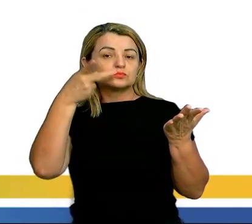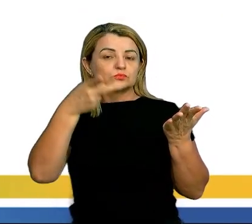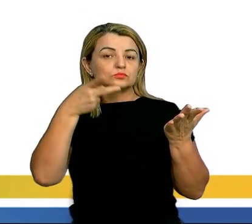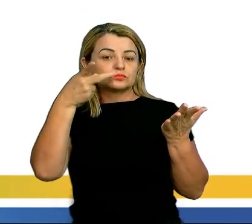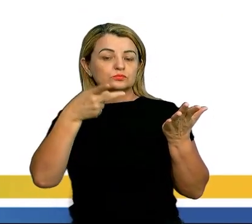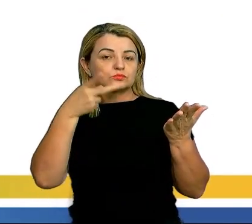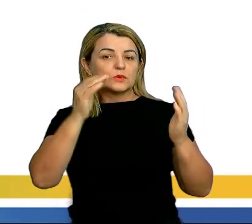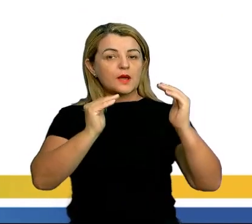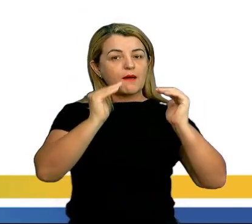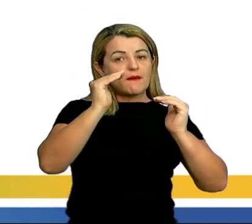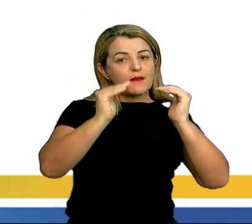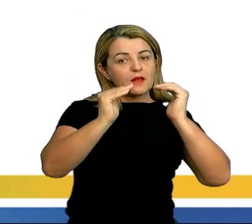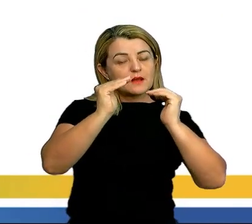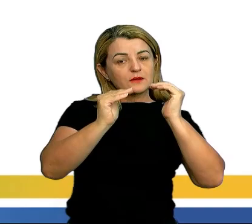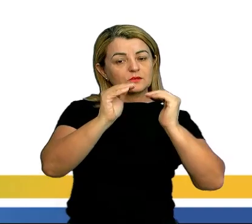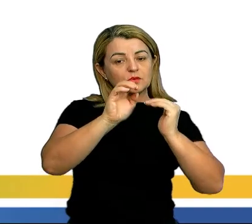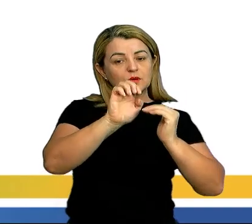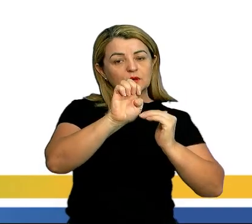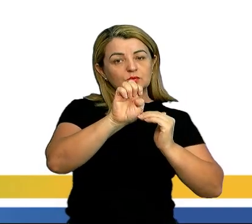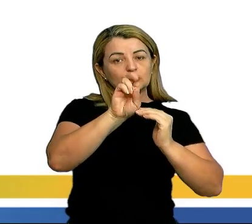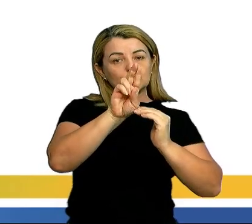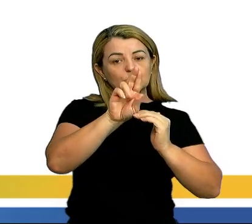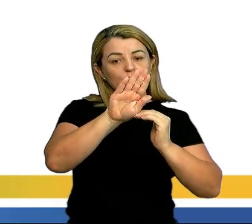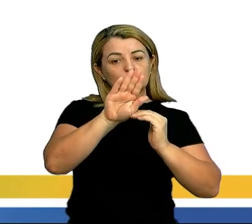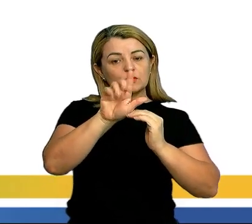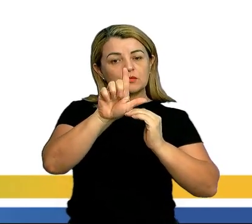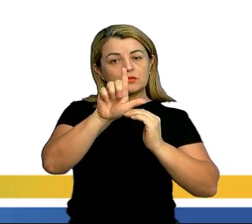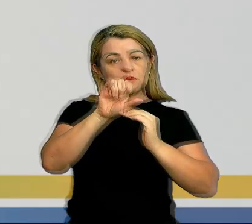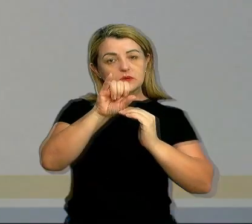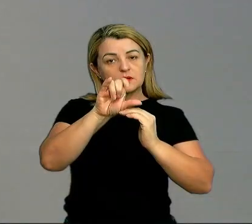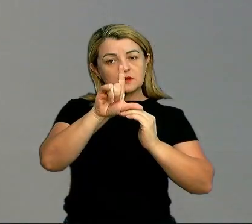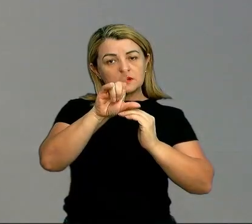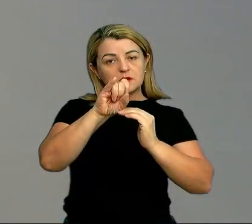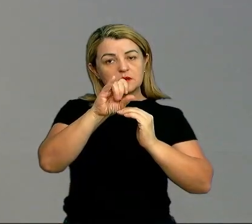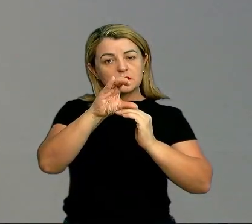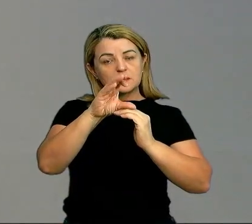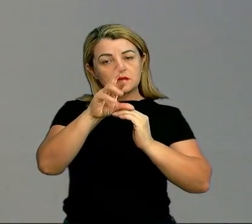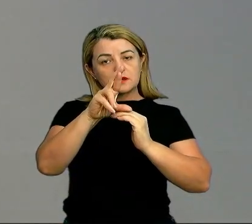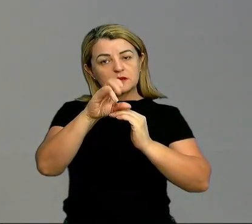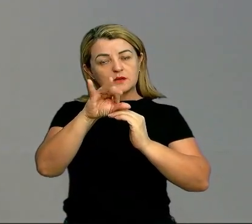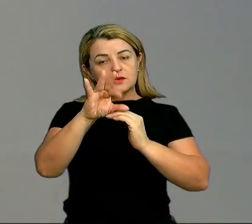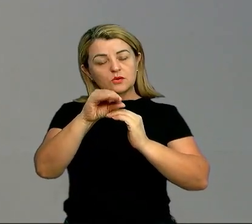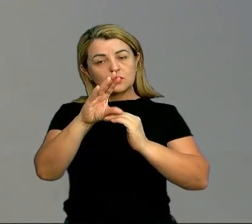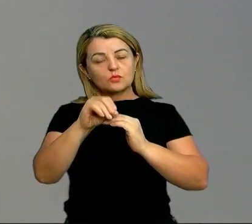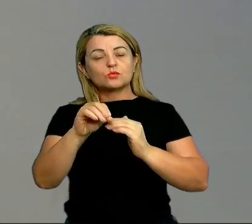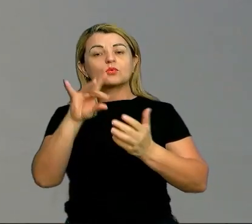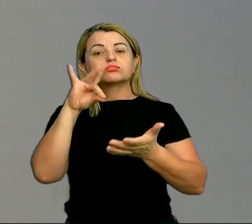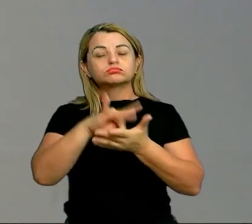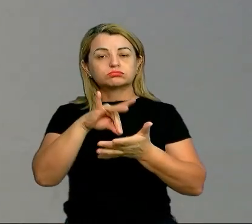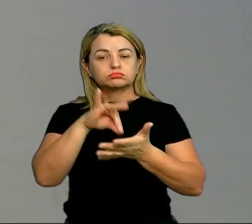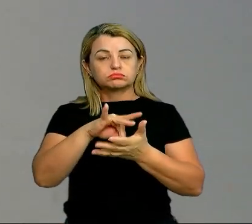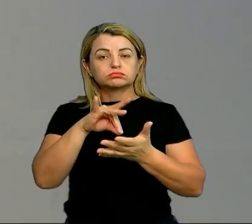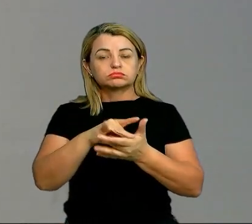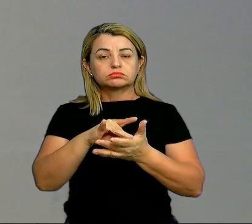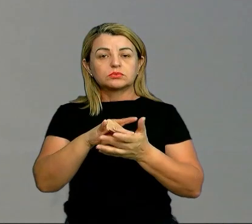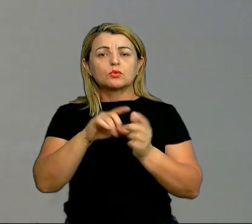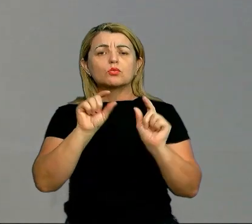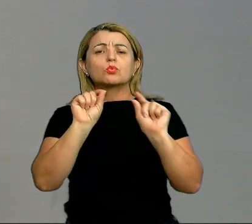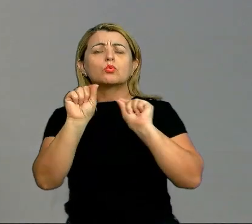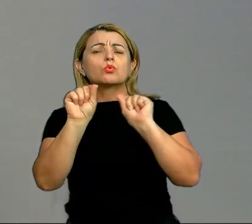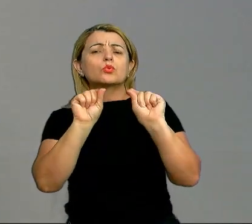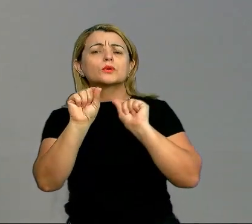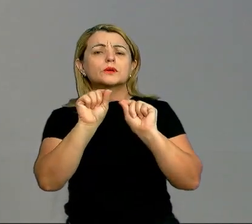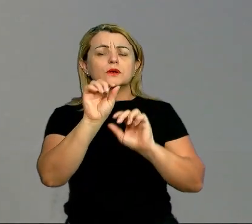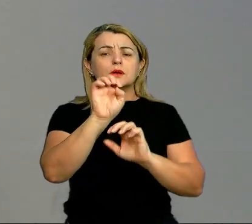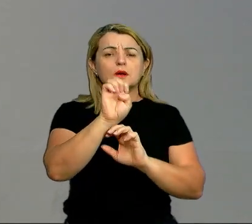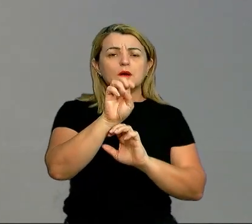aqui da relação do eu lírico com a realidade. E aí, vem de novo aquele questionamento, não é? O que é que é